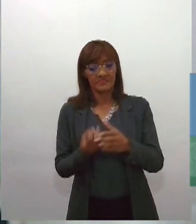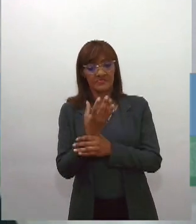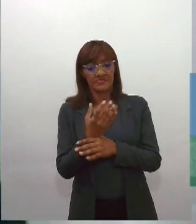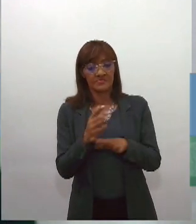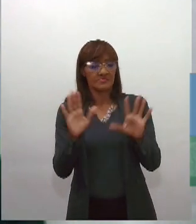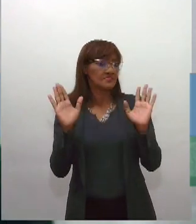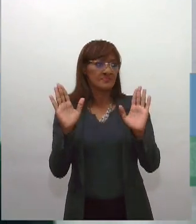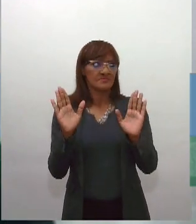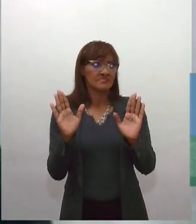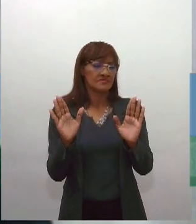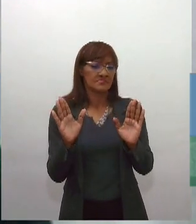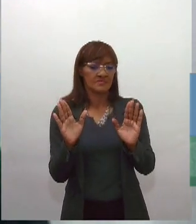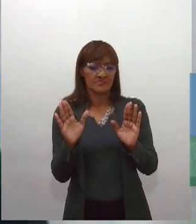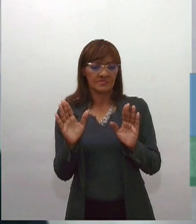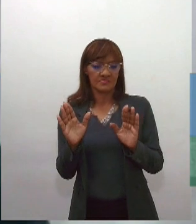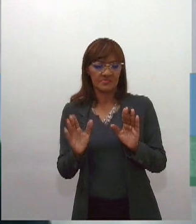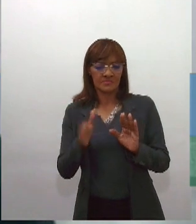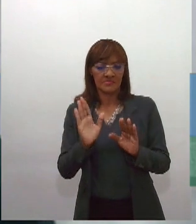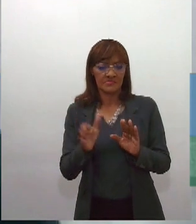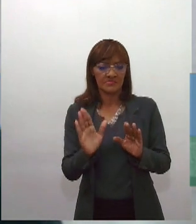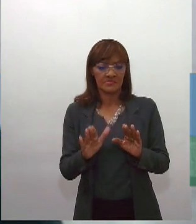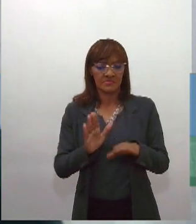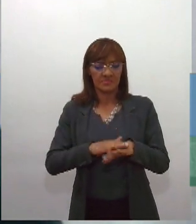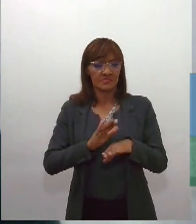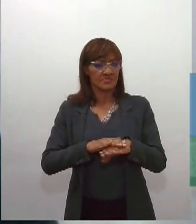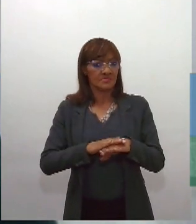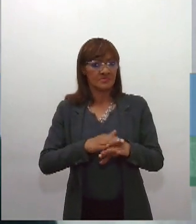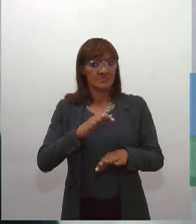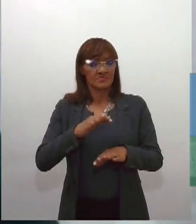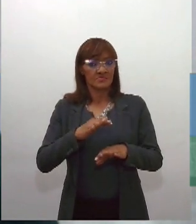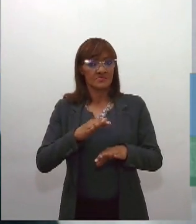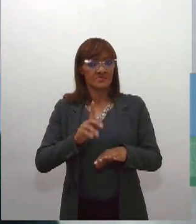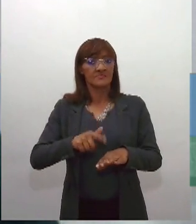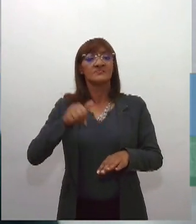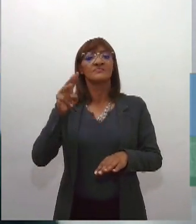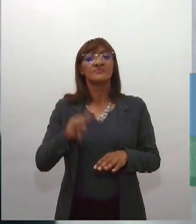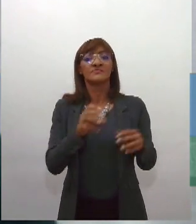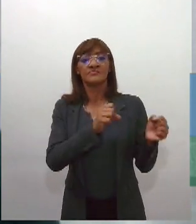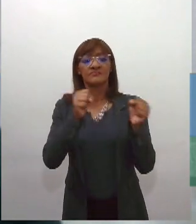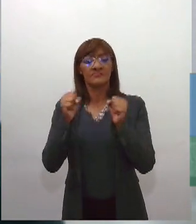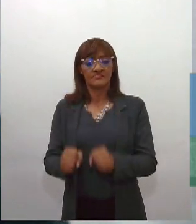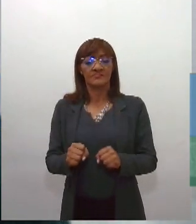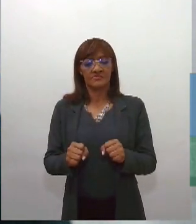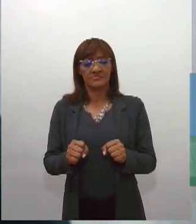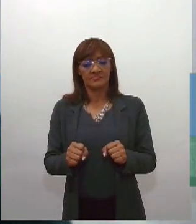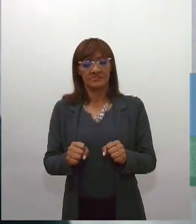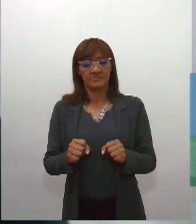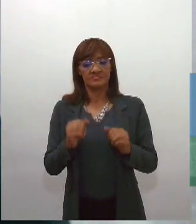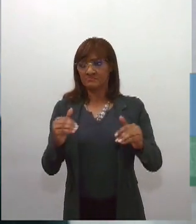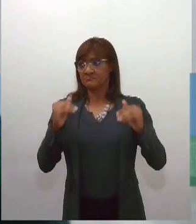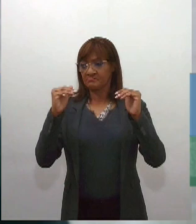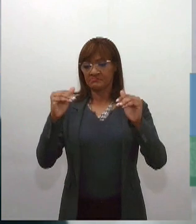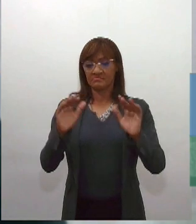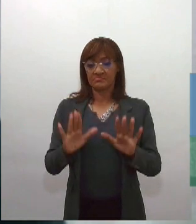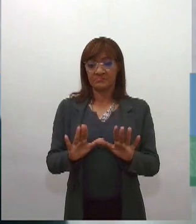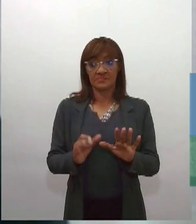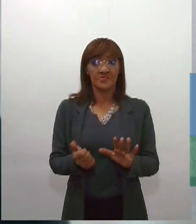na capacidade do Supremo de julgar ações penais ou de conduzir inquéritos. Aí já é um outro assunto.